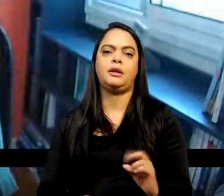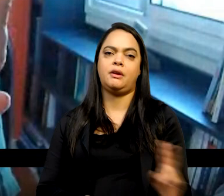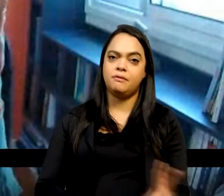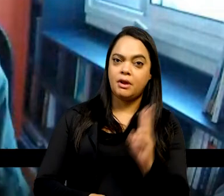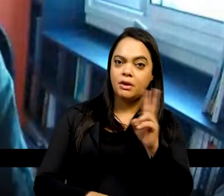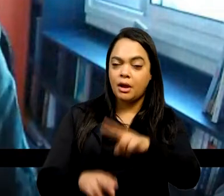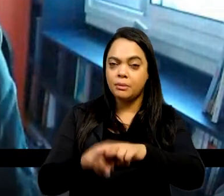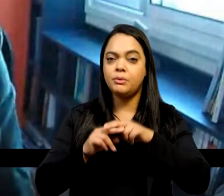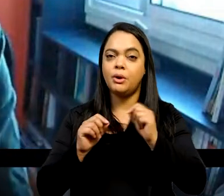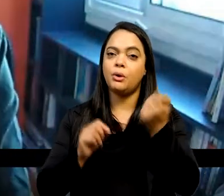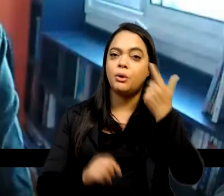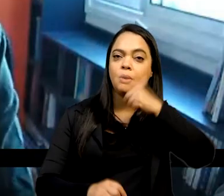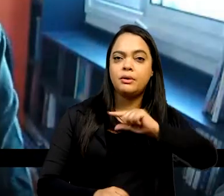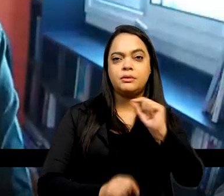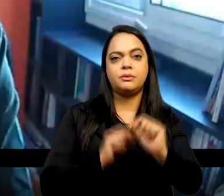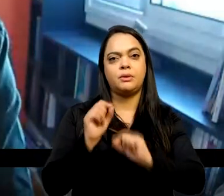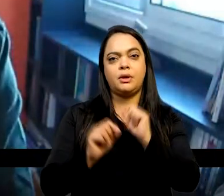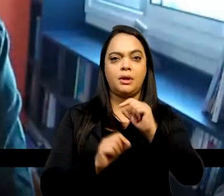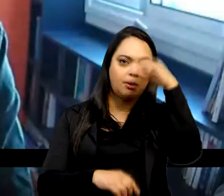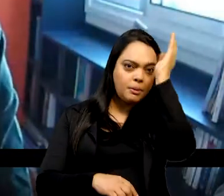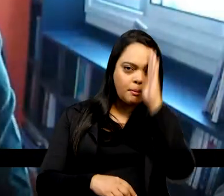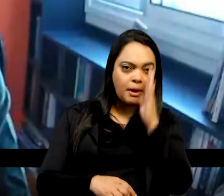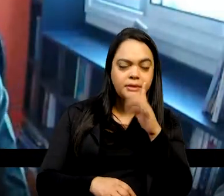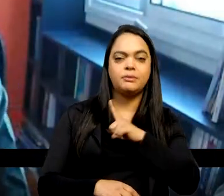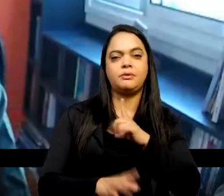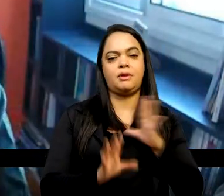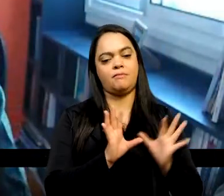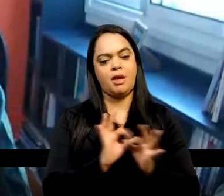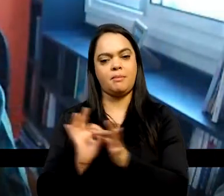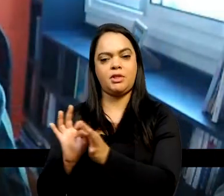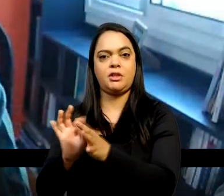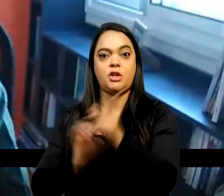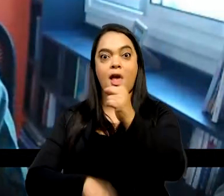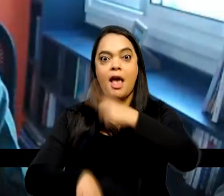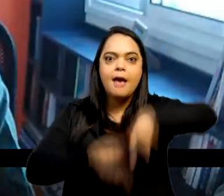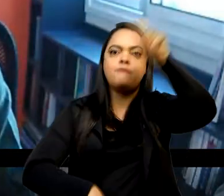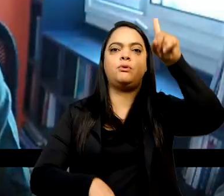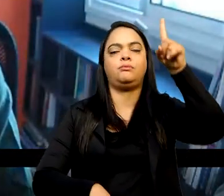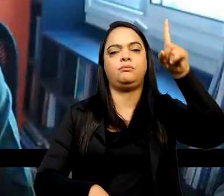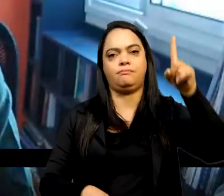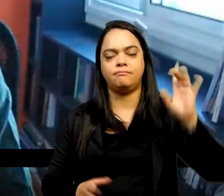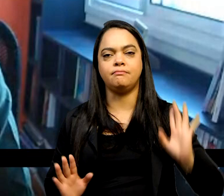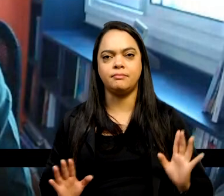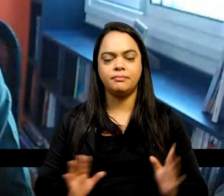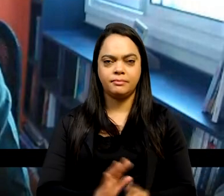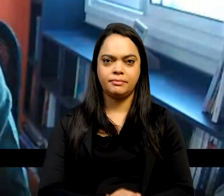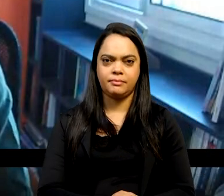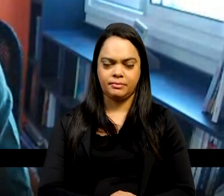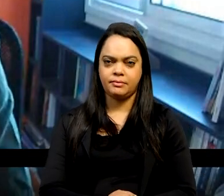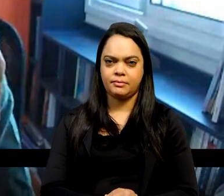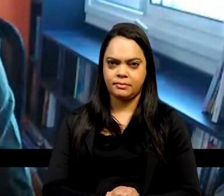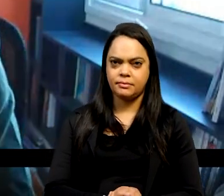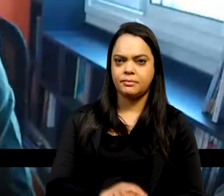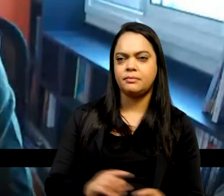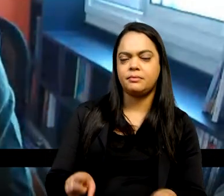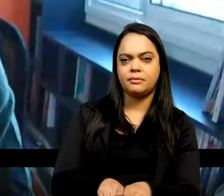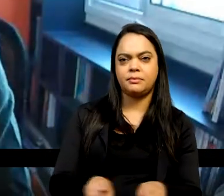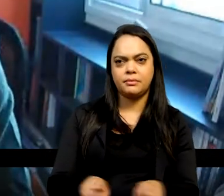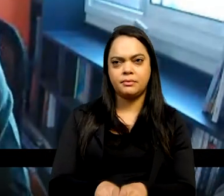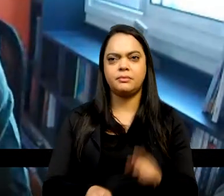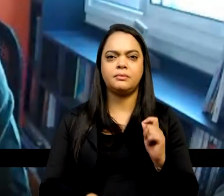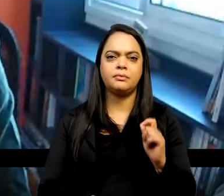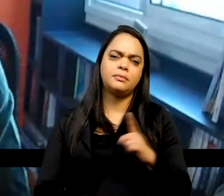inserir o Brasil e a independência num contexto revolucionário. mais amplo. Nós devemos isso em parte também ao Fernando